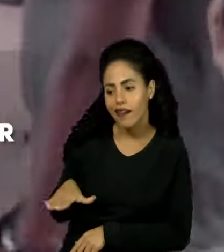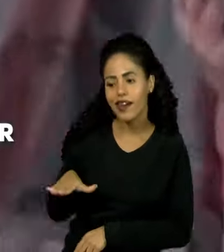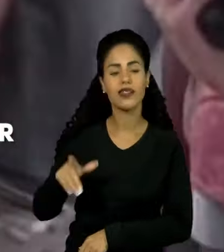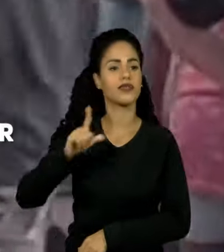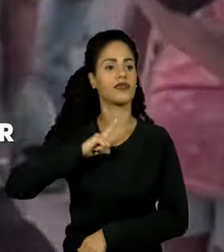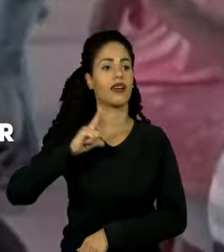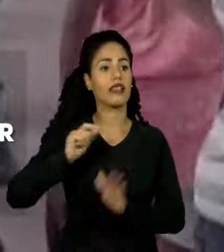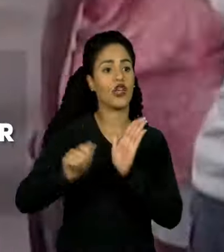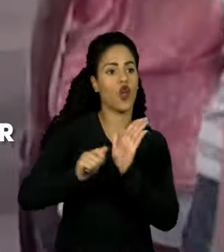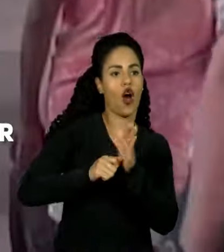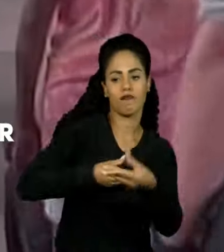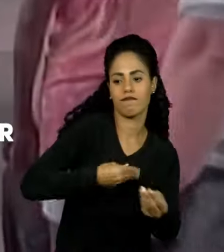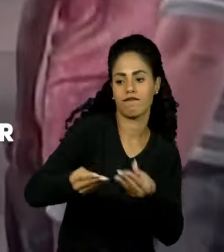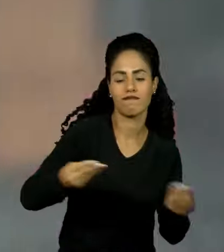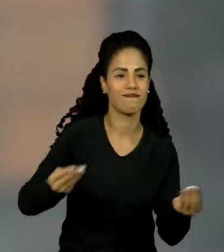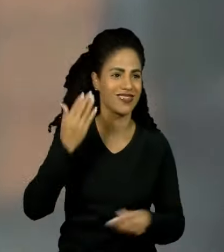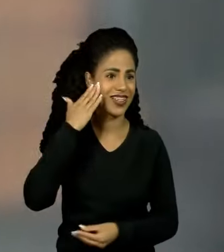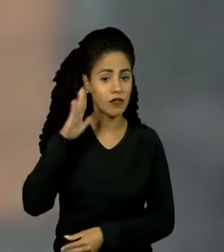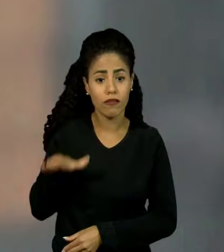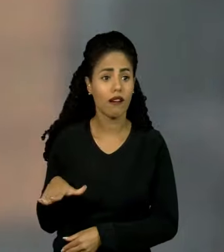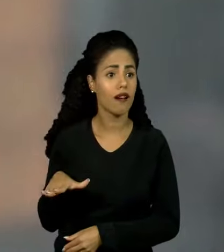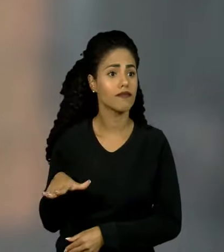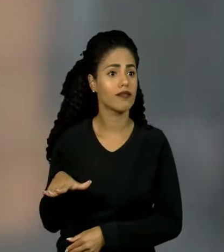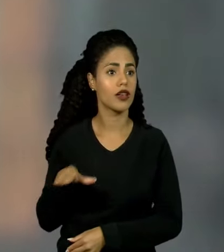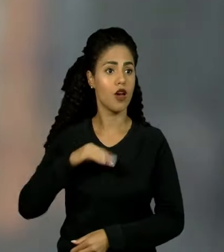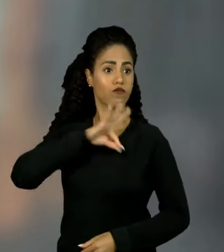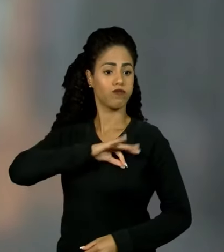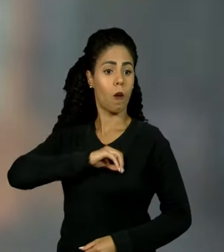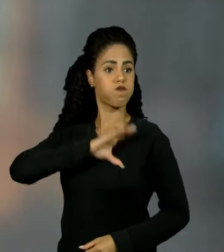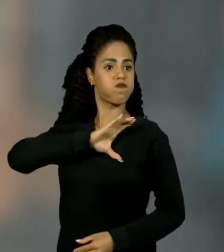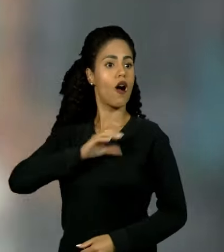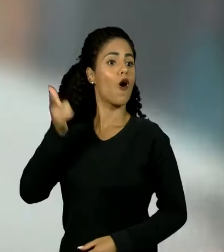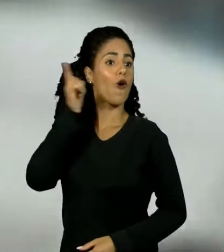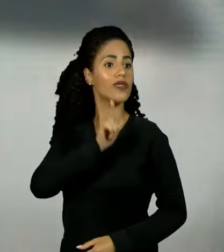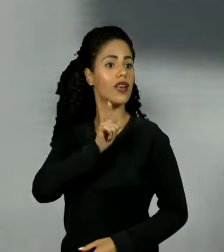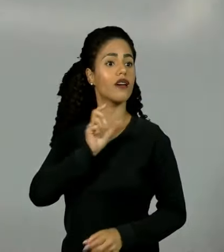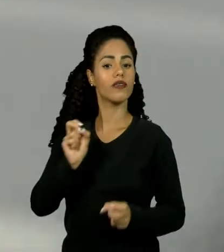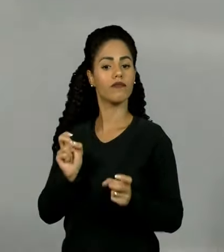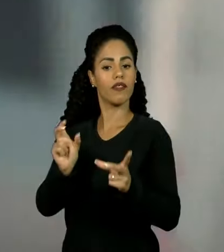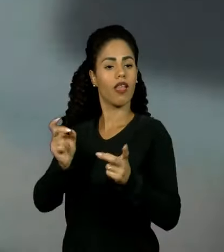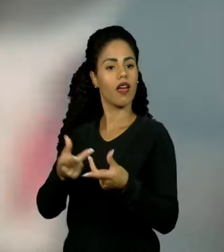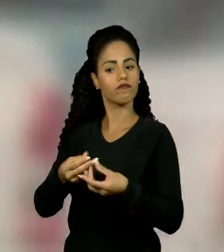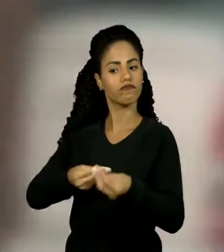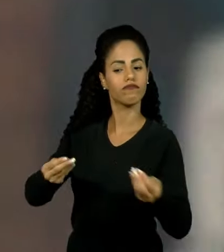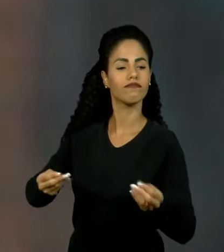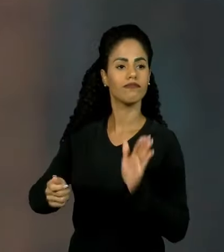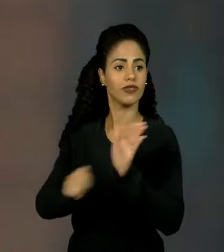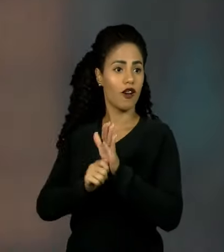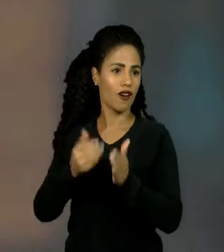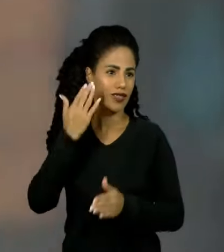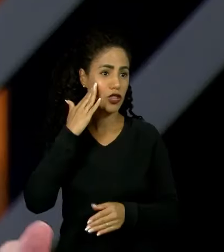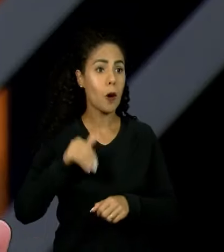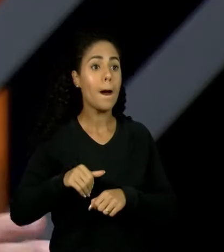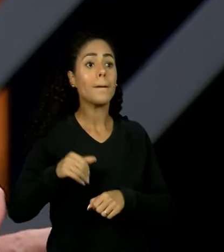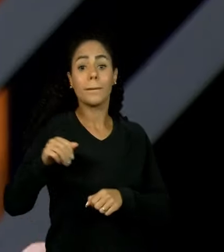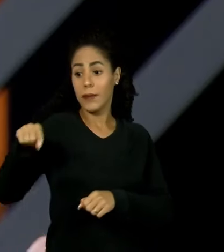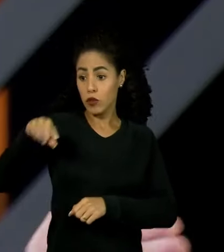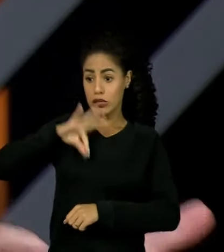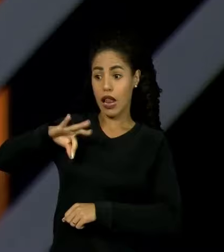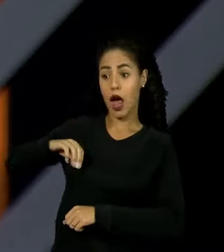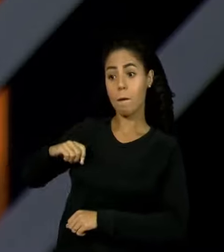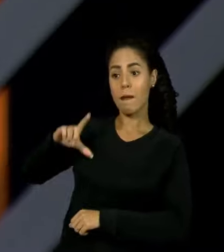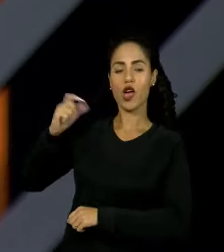semana, ele ganha mais do que o pai e a mãe dele juntos, com carteira assinada, tendo que pegar ônibus, duas horas pra ir, duas horas pra voltar e, no final do mês,